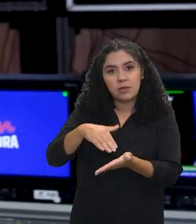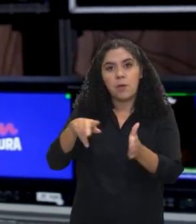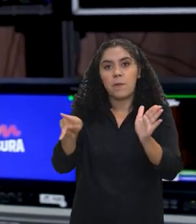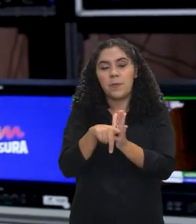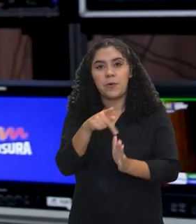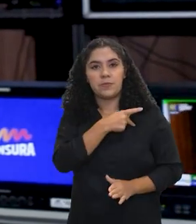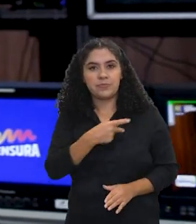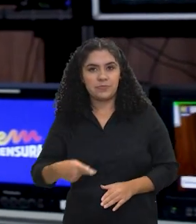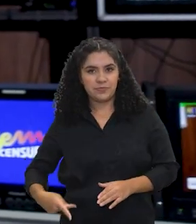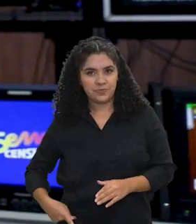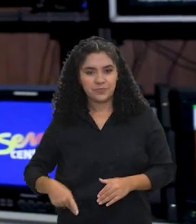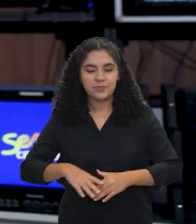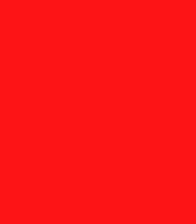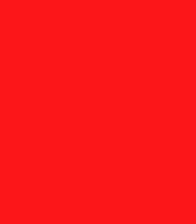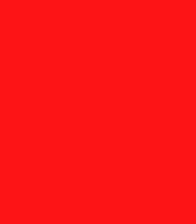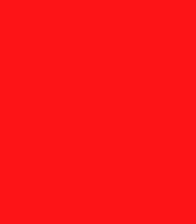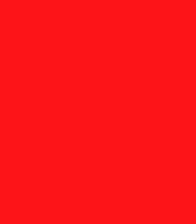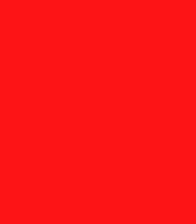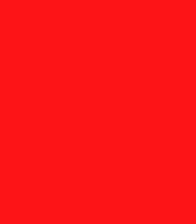Presidência da República.